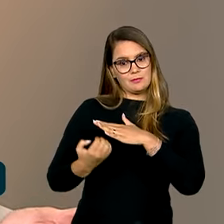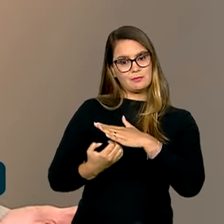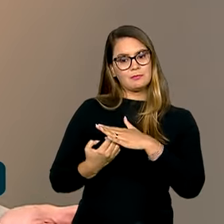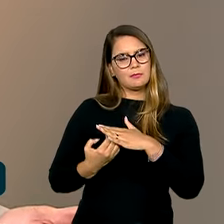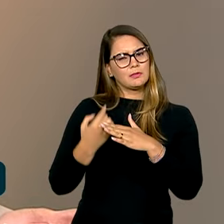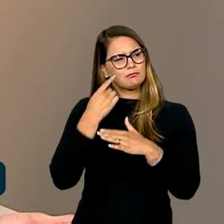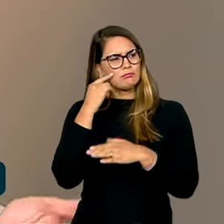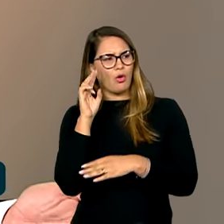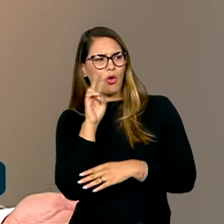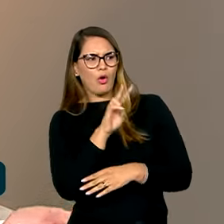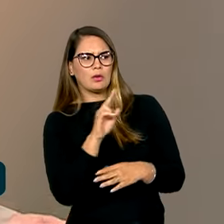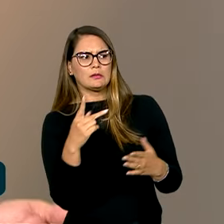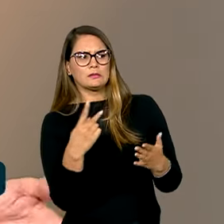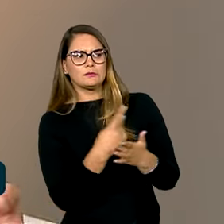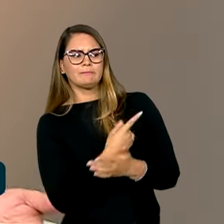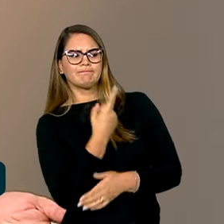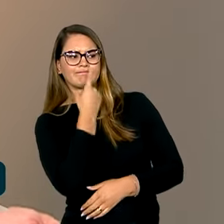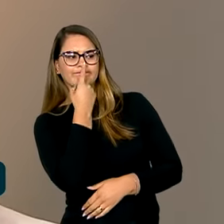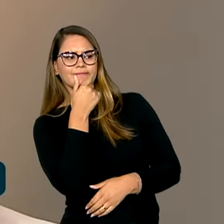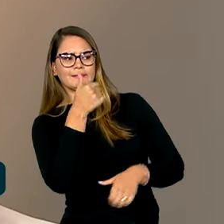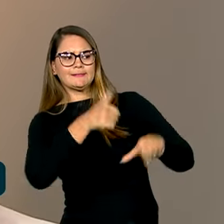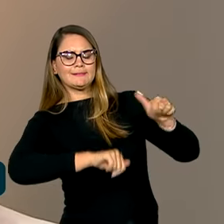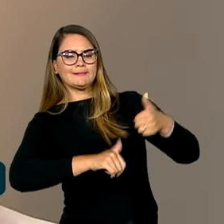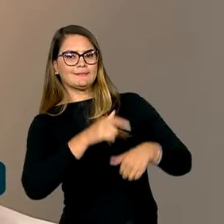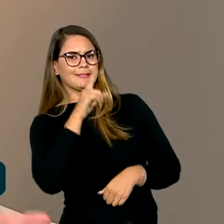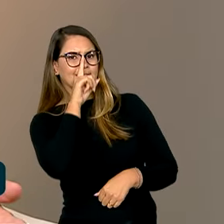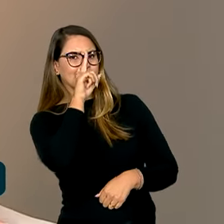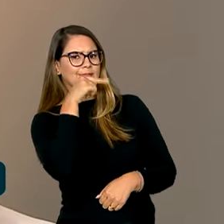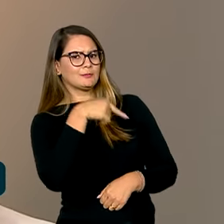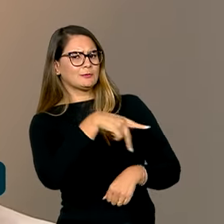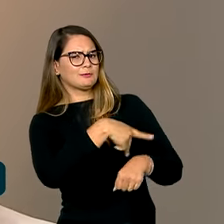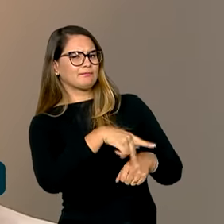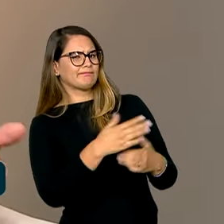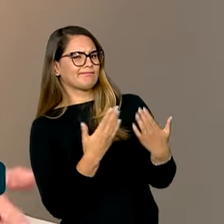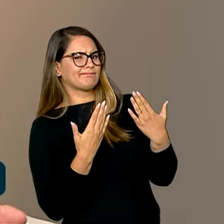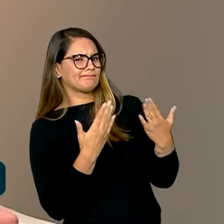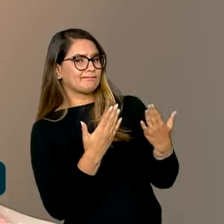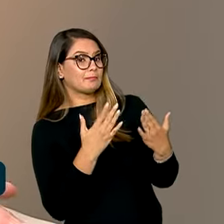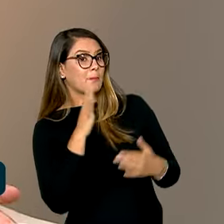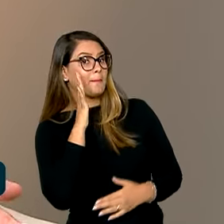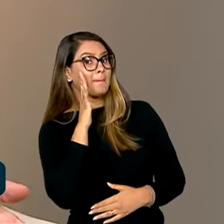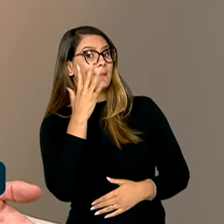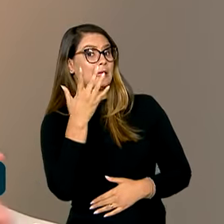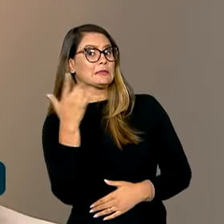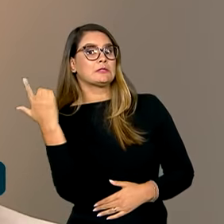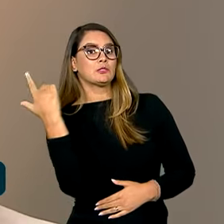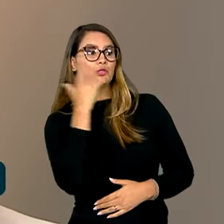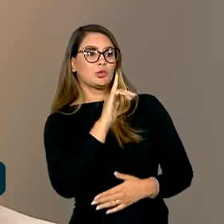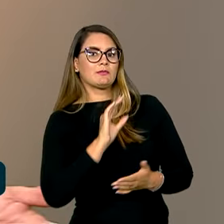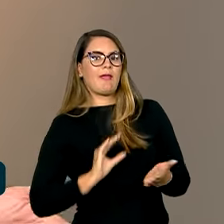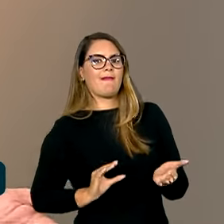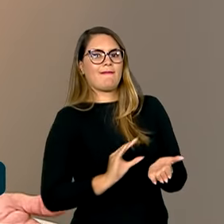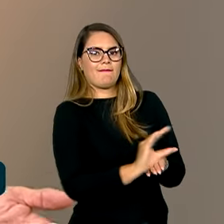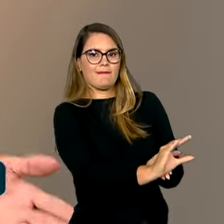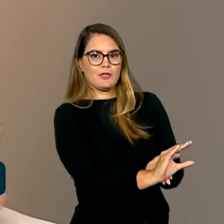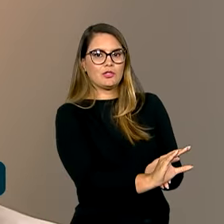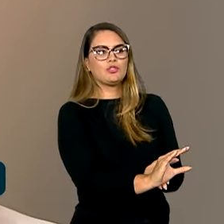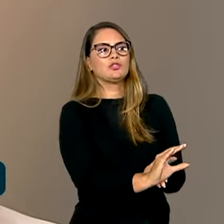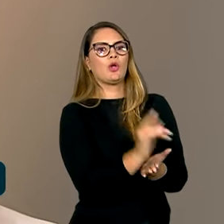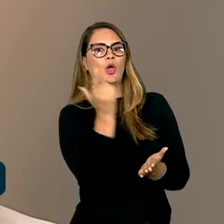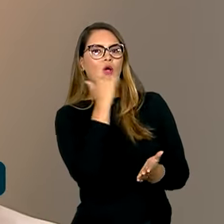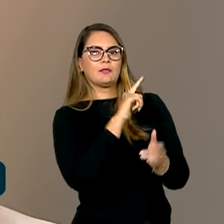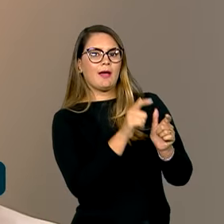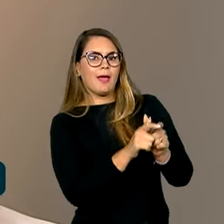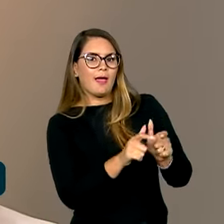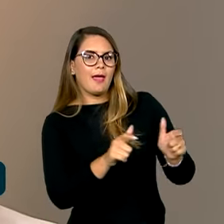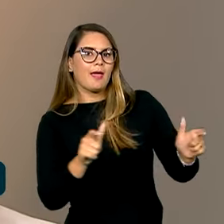o que está acontecendo e avaliam o grau de risco do país para ver, para decidirem se vão trazer investimentos, ampliar